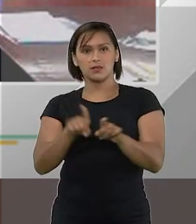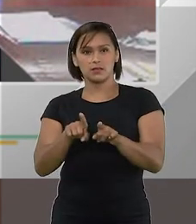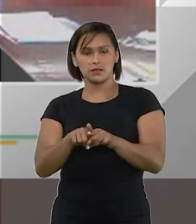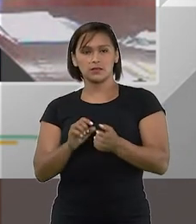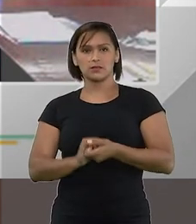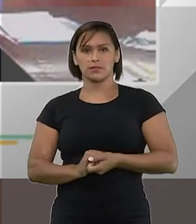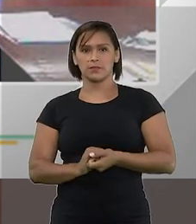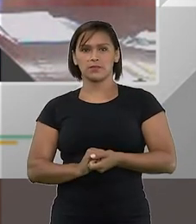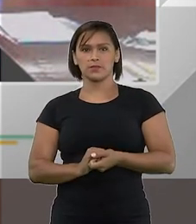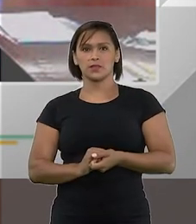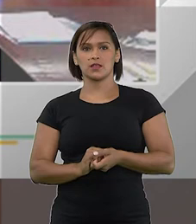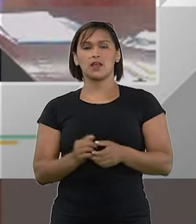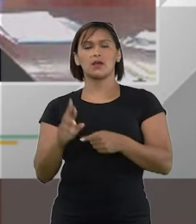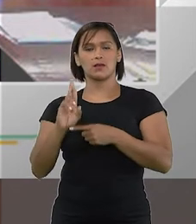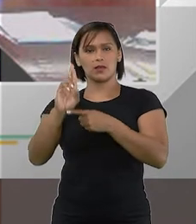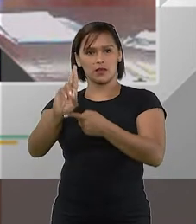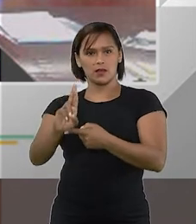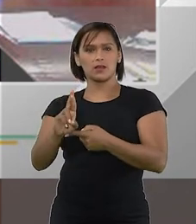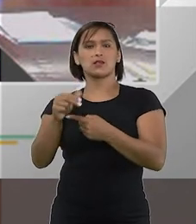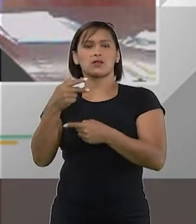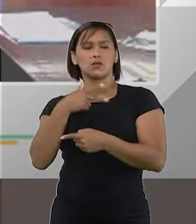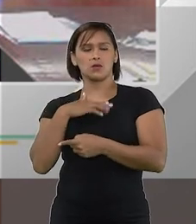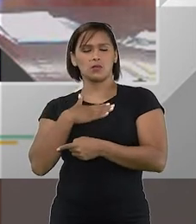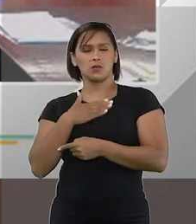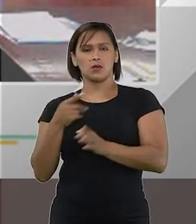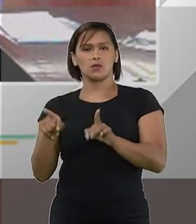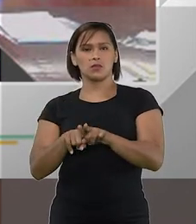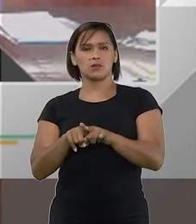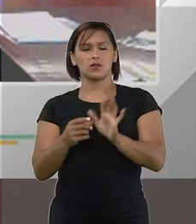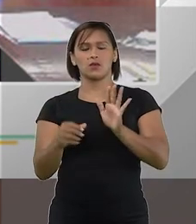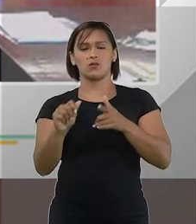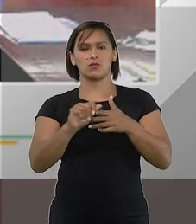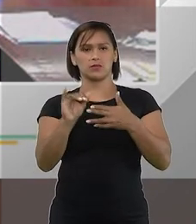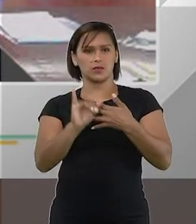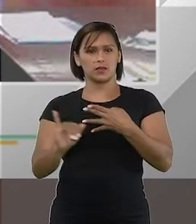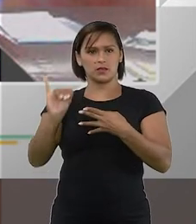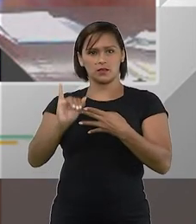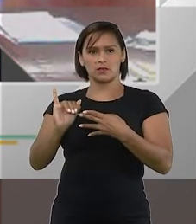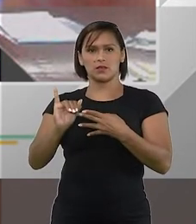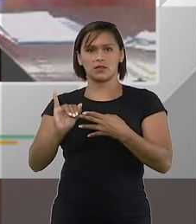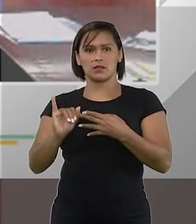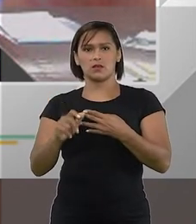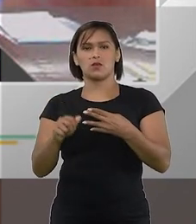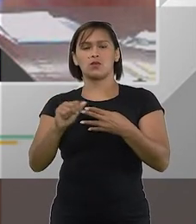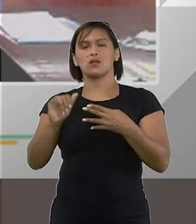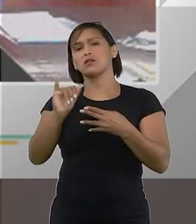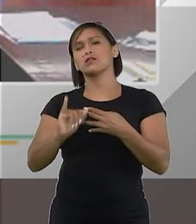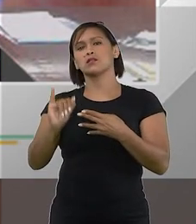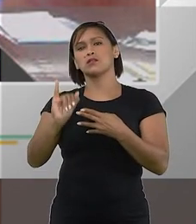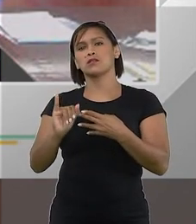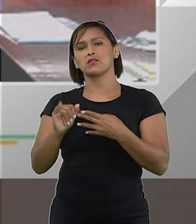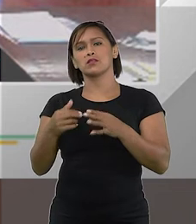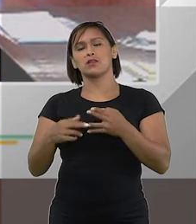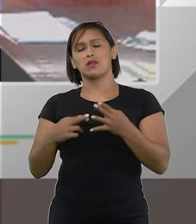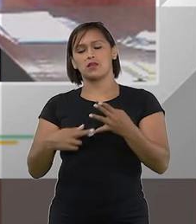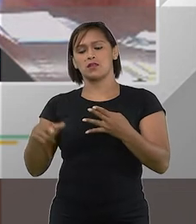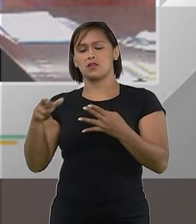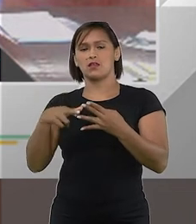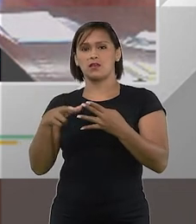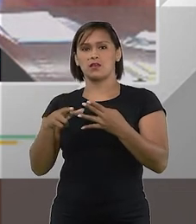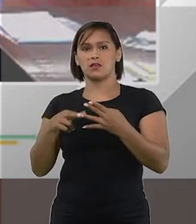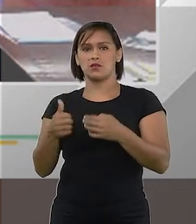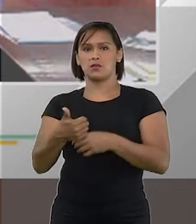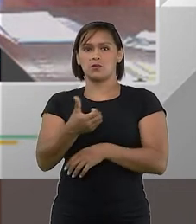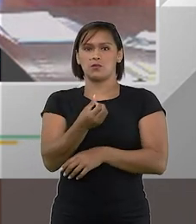e também foi na minha relatoria o carro não agrava interno no agravo interno no agravo em RESP